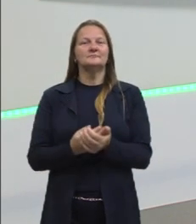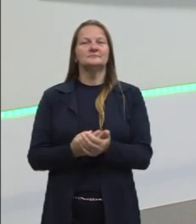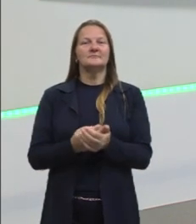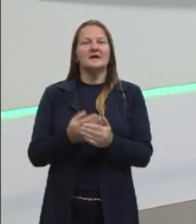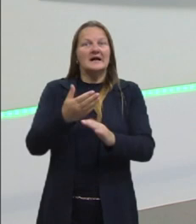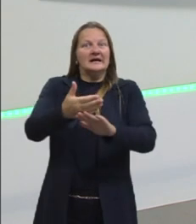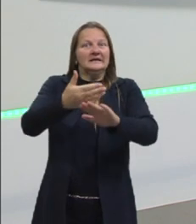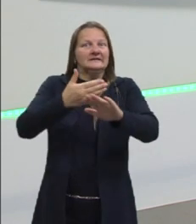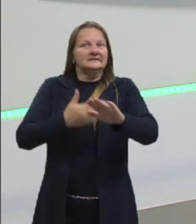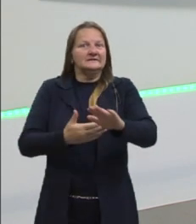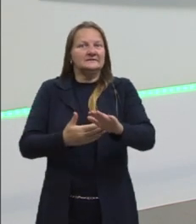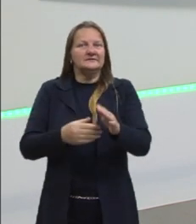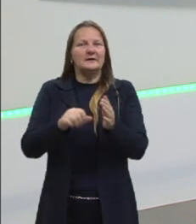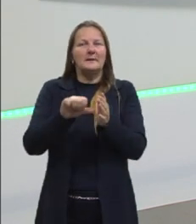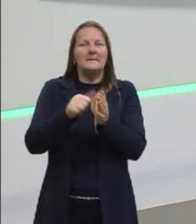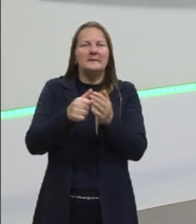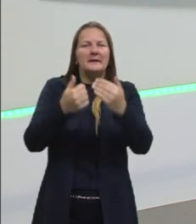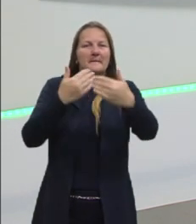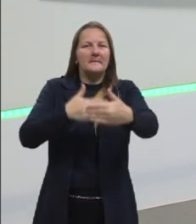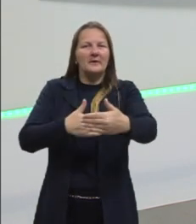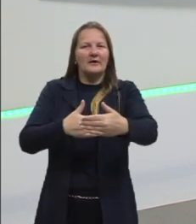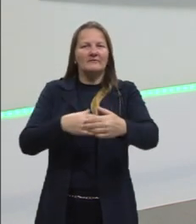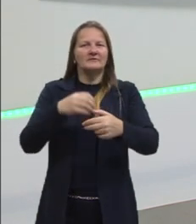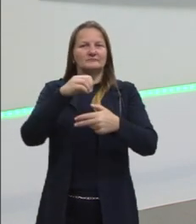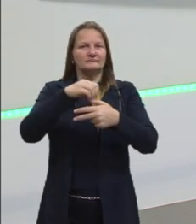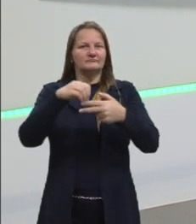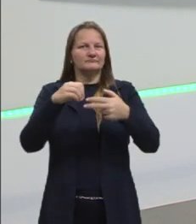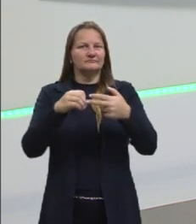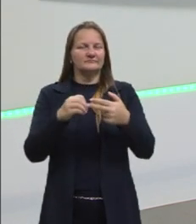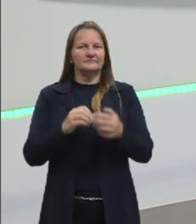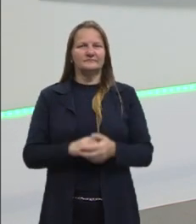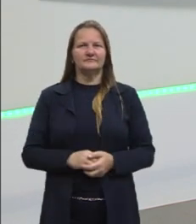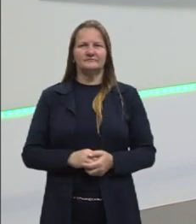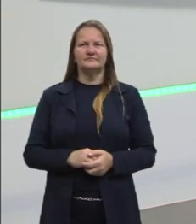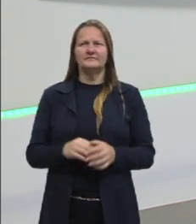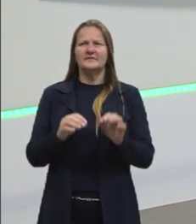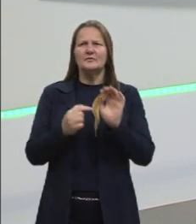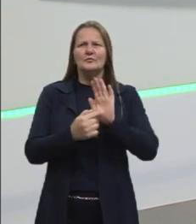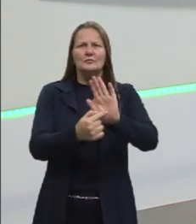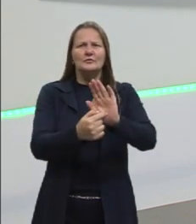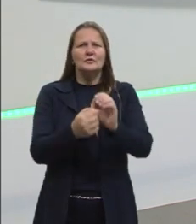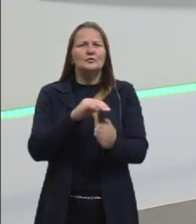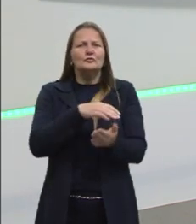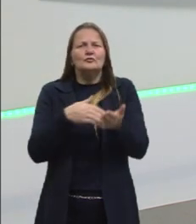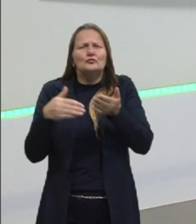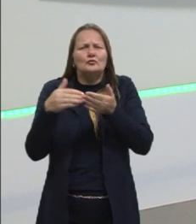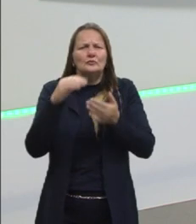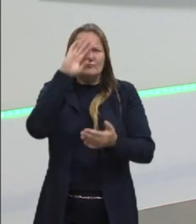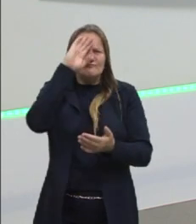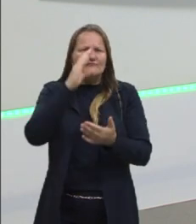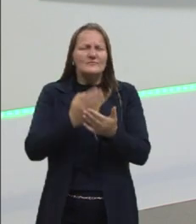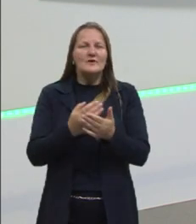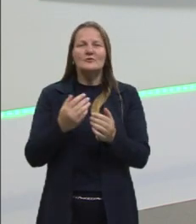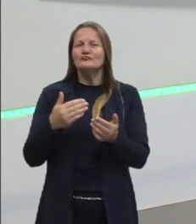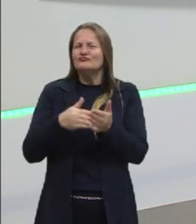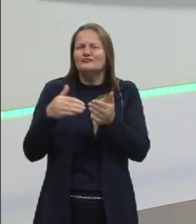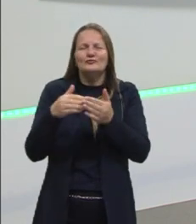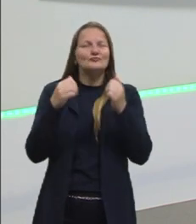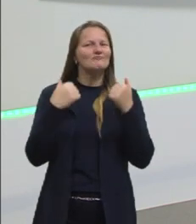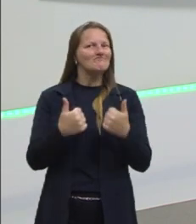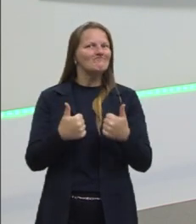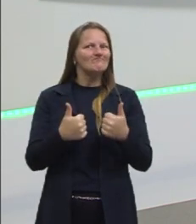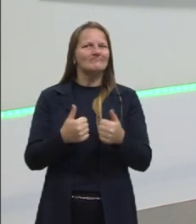antes da primeira prova do Enem. Então, quero passar para vocês toda a confiança do mundo que vai dar tudo certo.